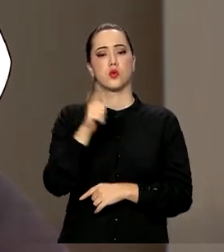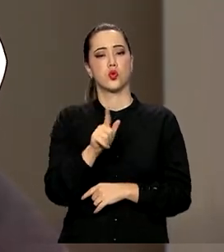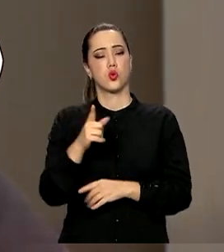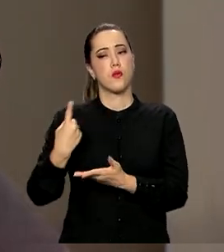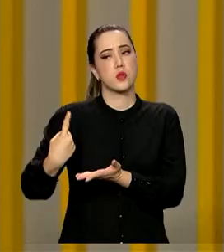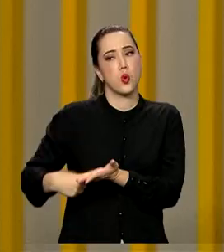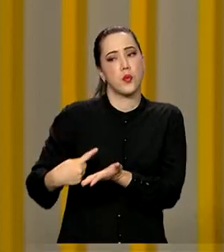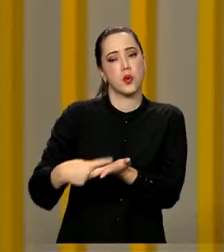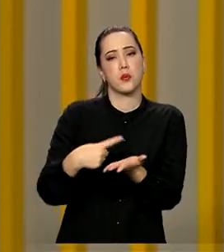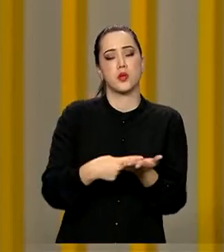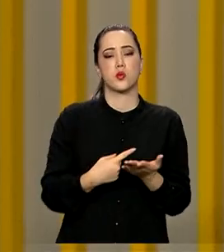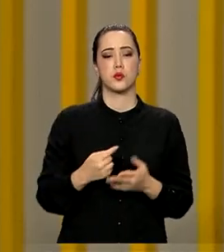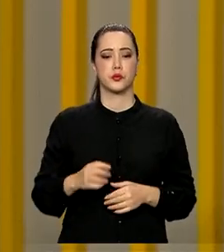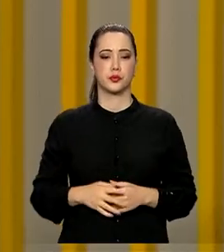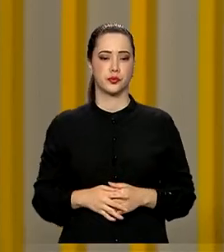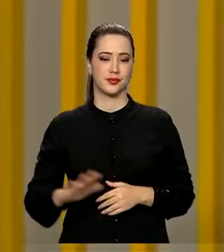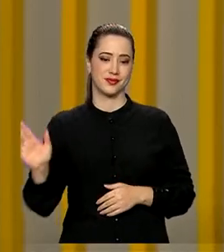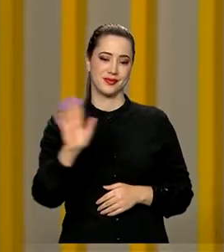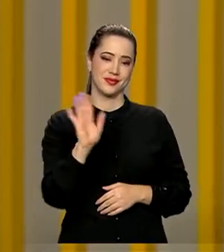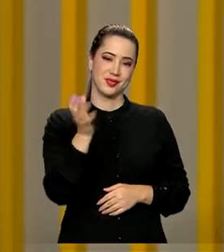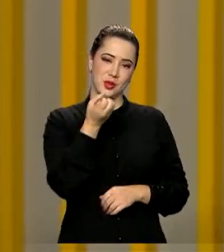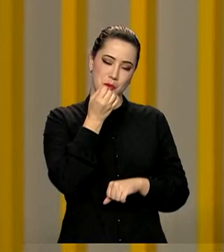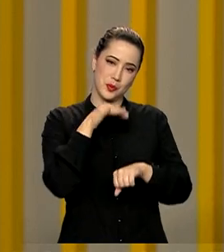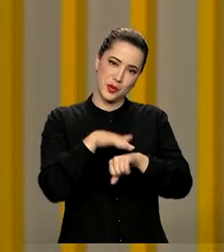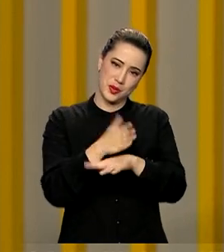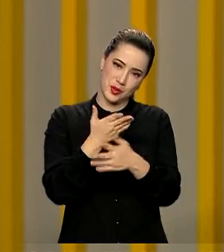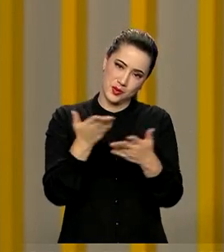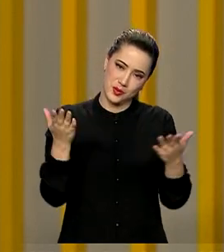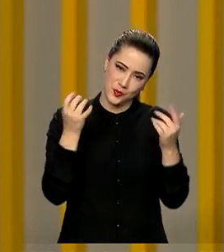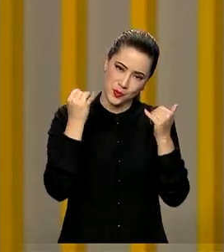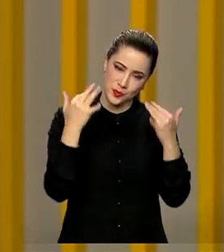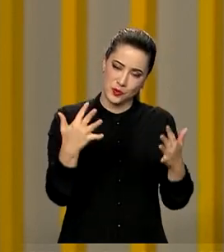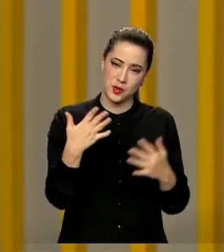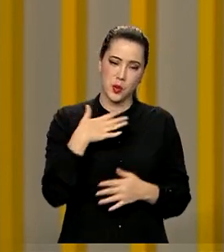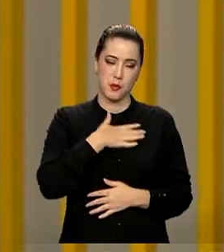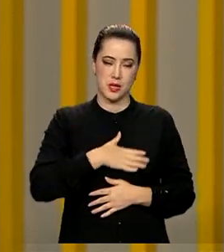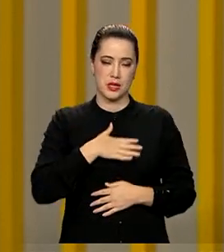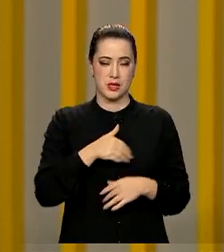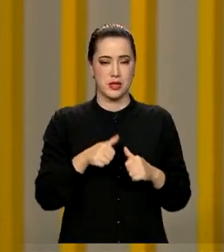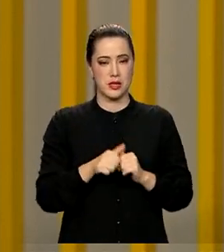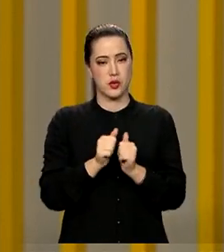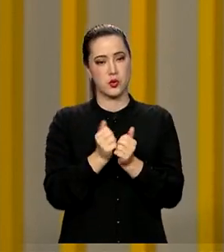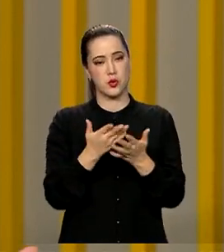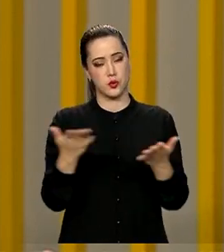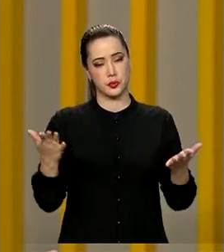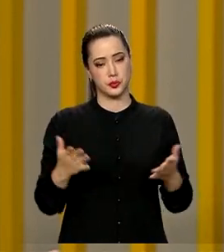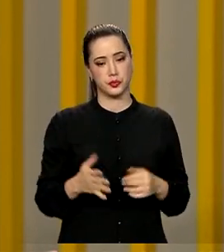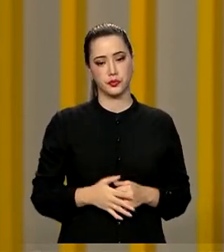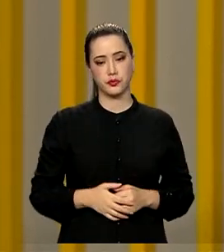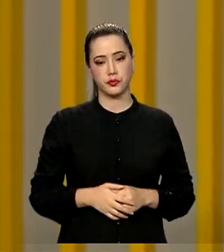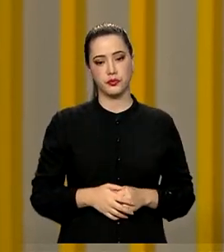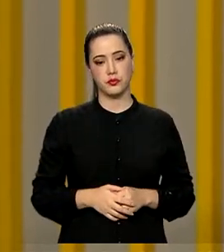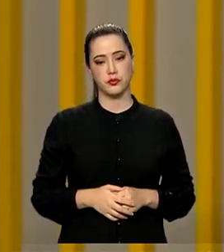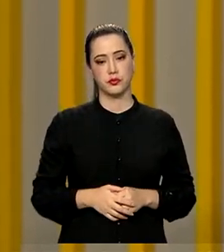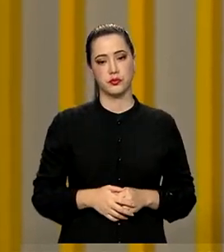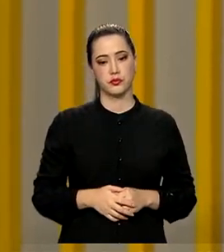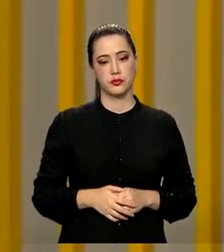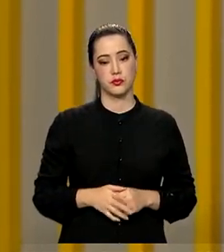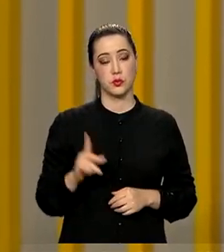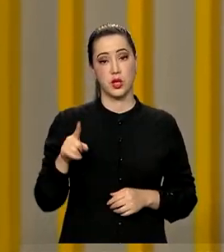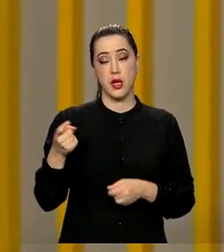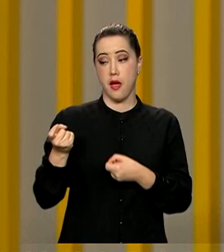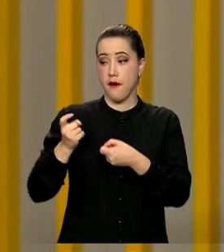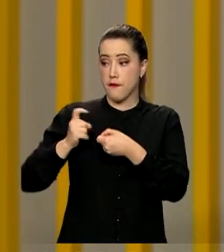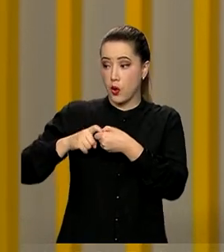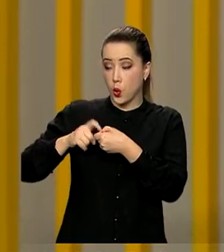esse pacto? Então, primeiro, boa noite, Ana. Boa noite, Roberto. Para mim é um prazer estar aqui com vocês. É a retomada do pacto federativo. São